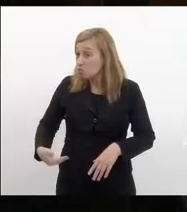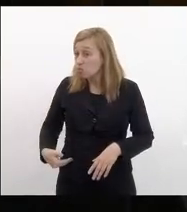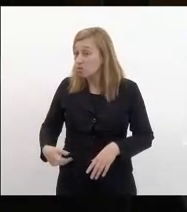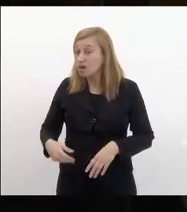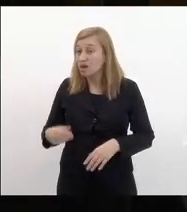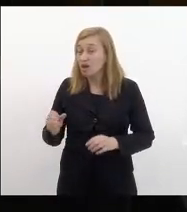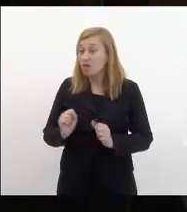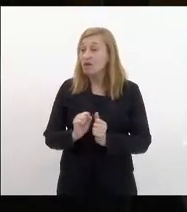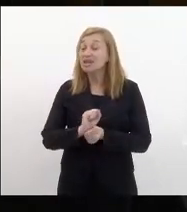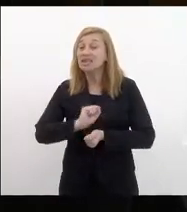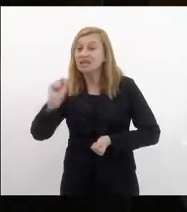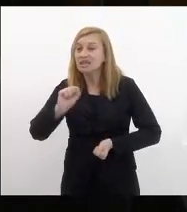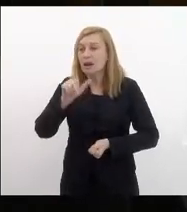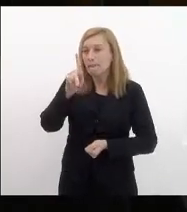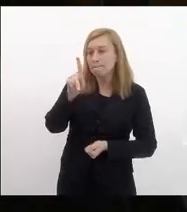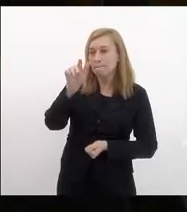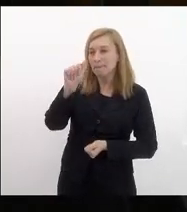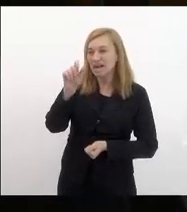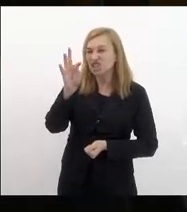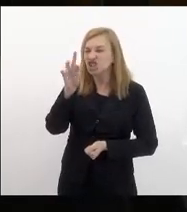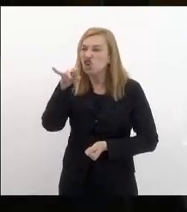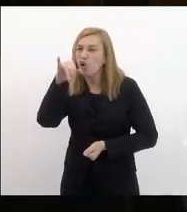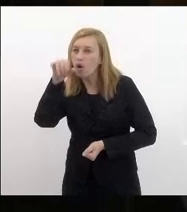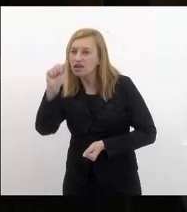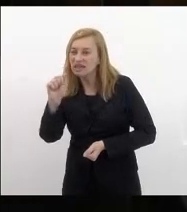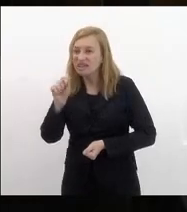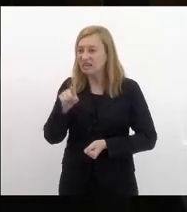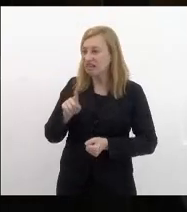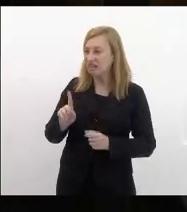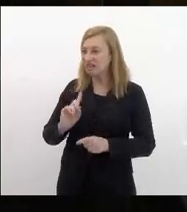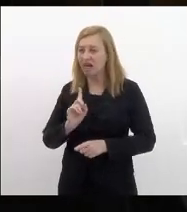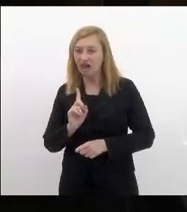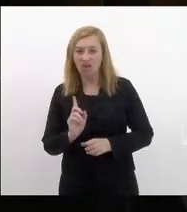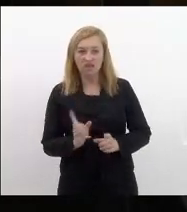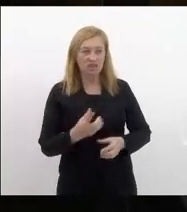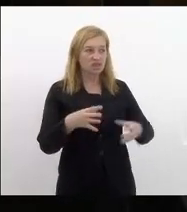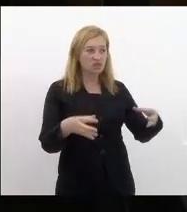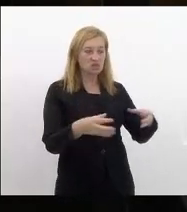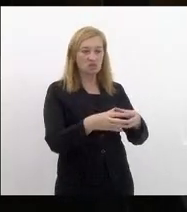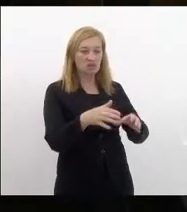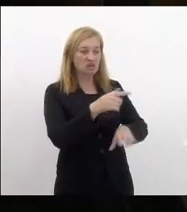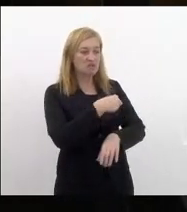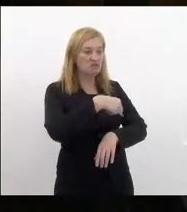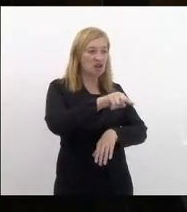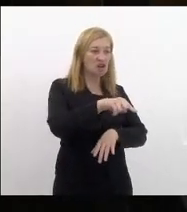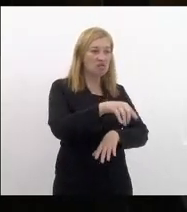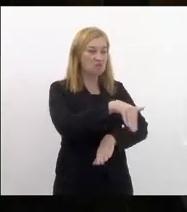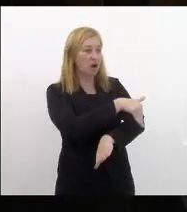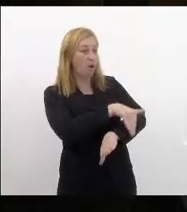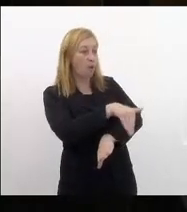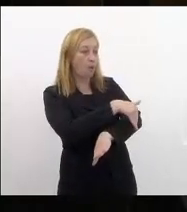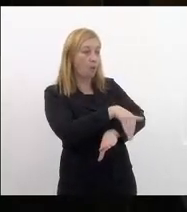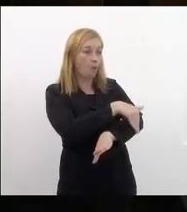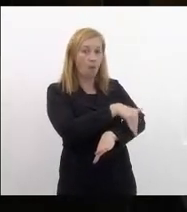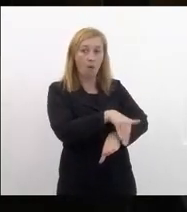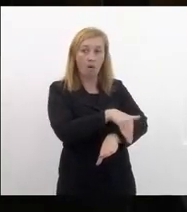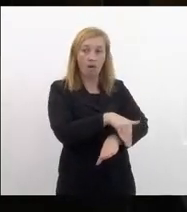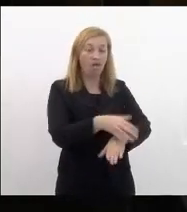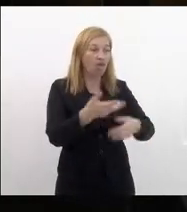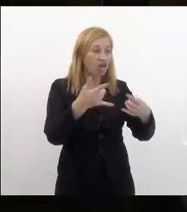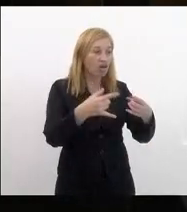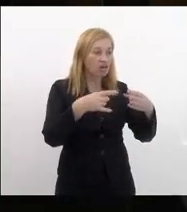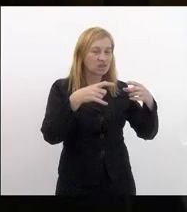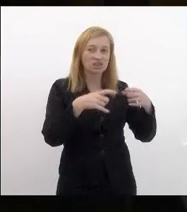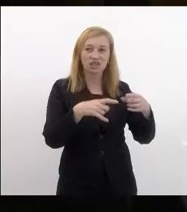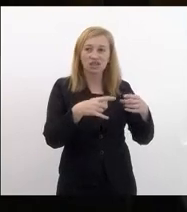e não essa classe média que vai muitas vezes para as ruas e que fica camuflada